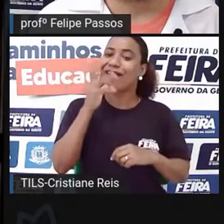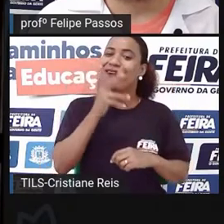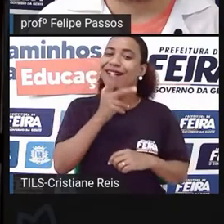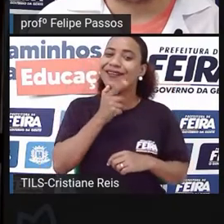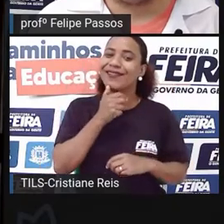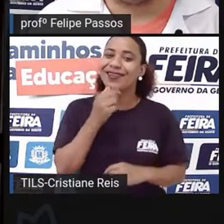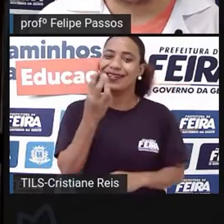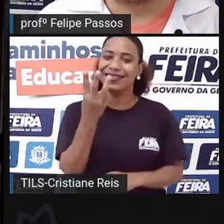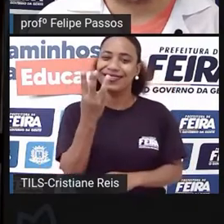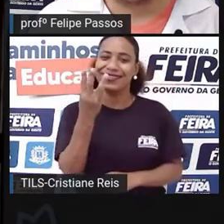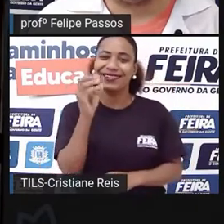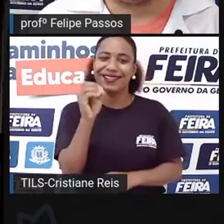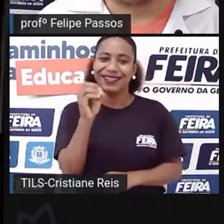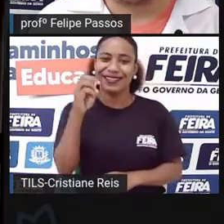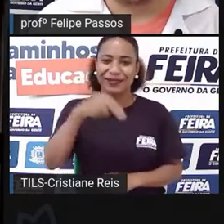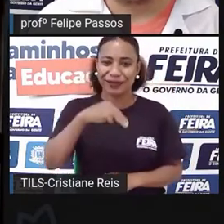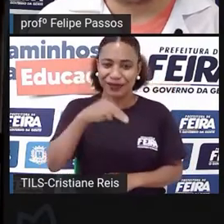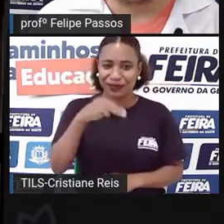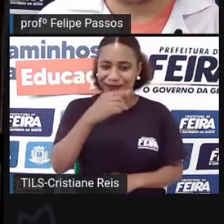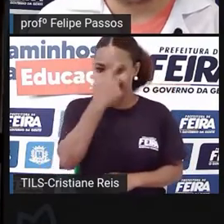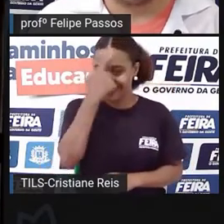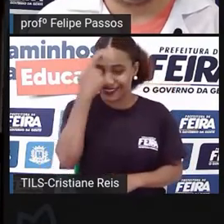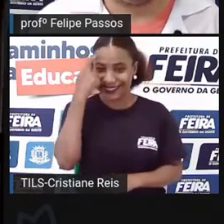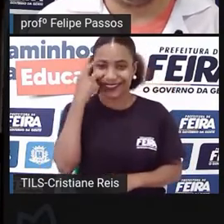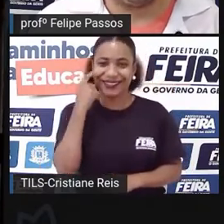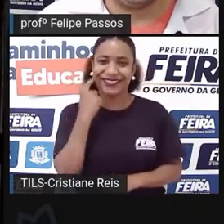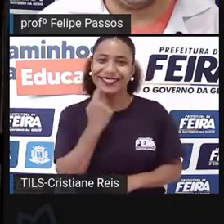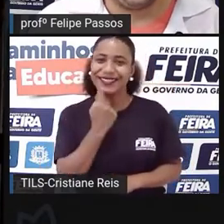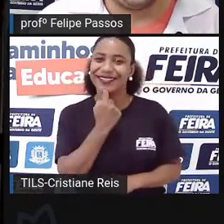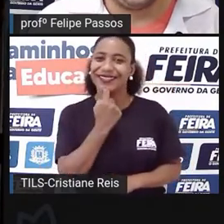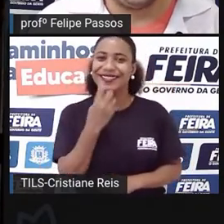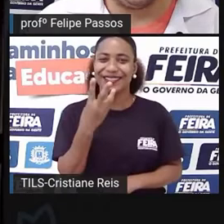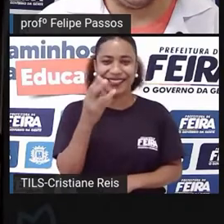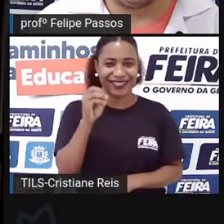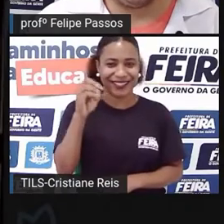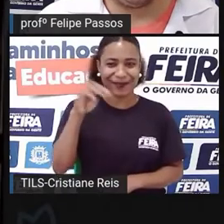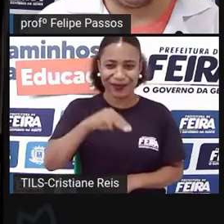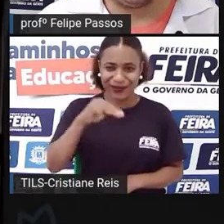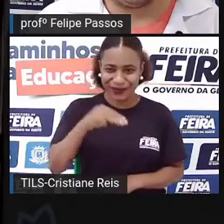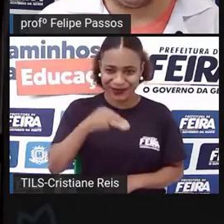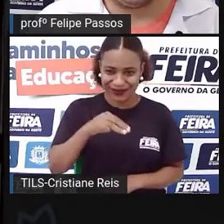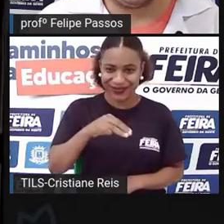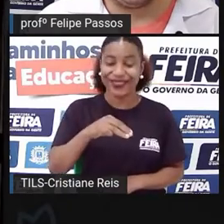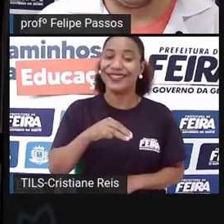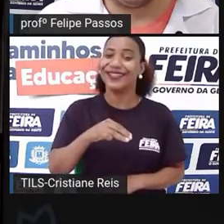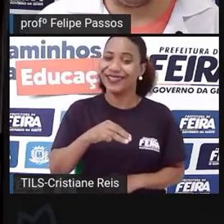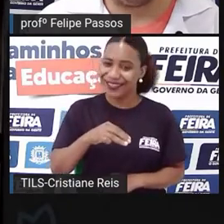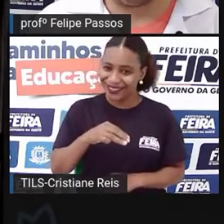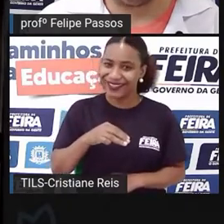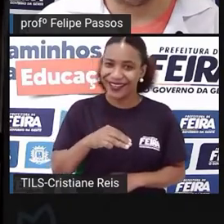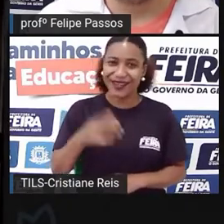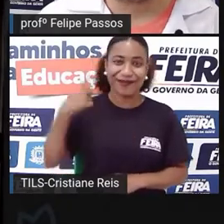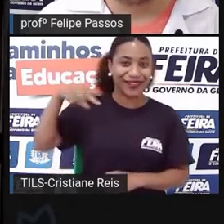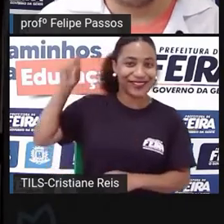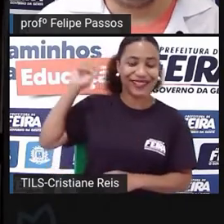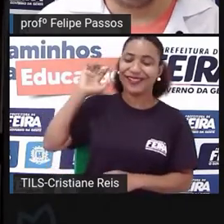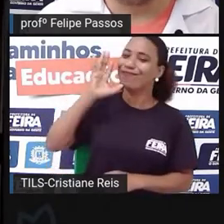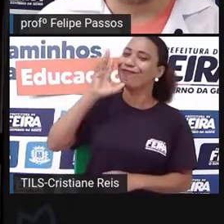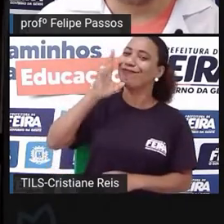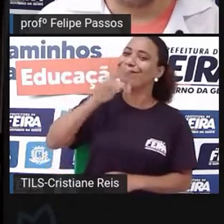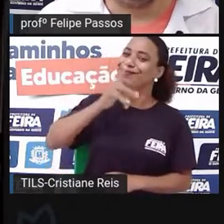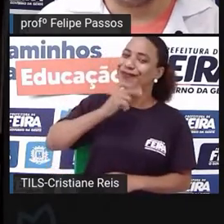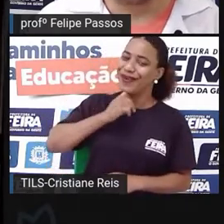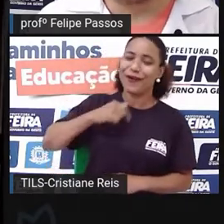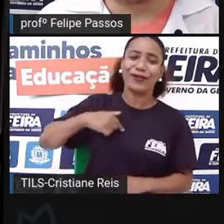Então, pensei você fazendo uma selfie hoje, você iria demorar 30 minutos segurando seu celular até sair a foto. Porque era o tipo